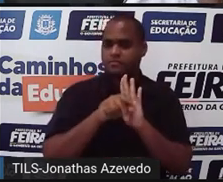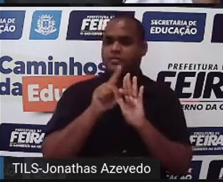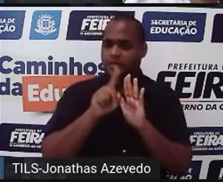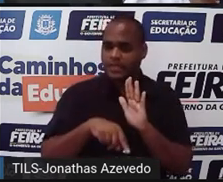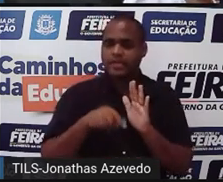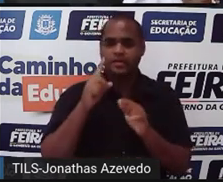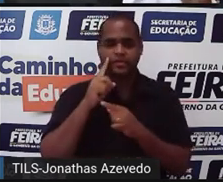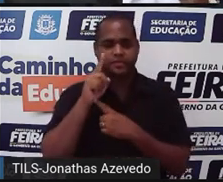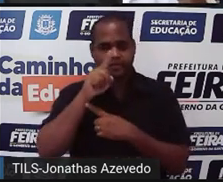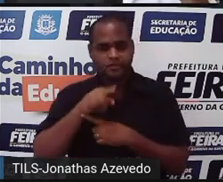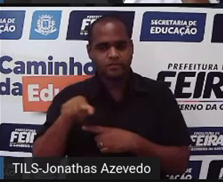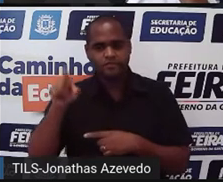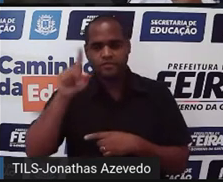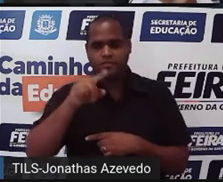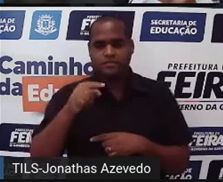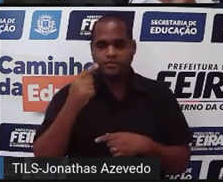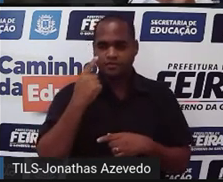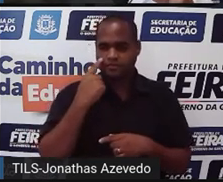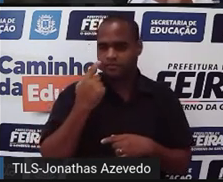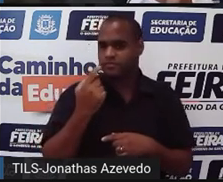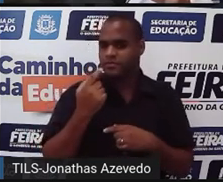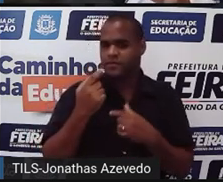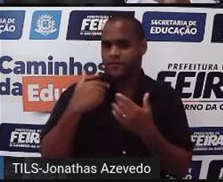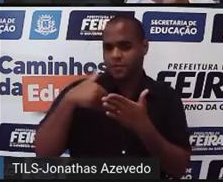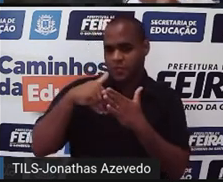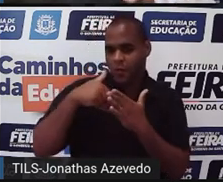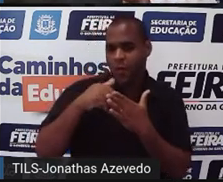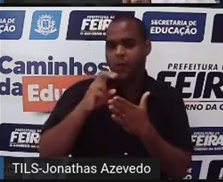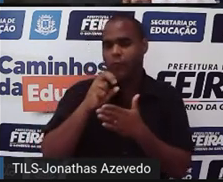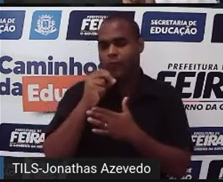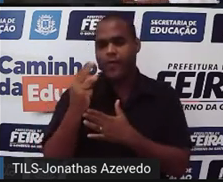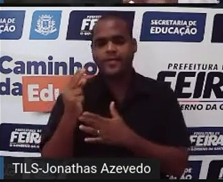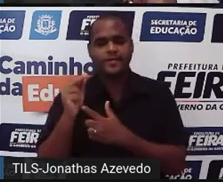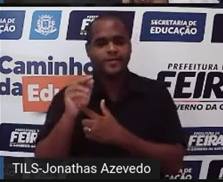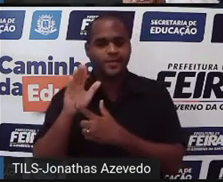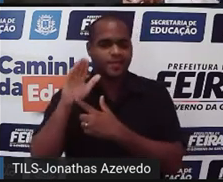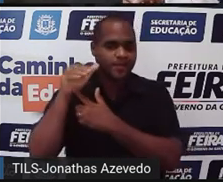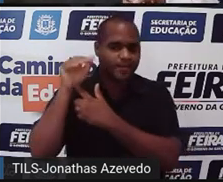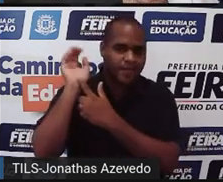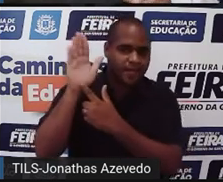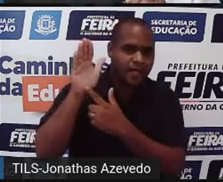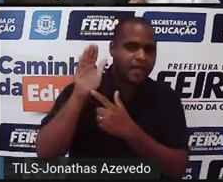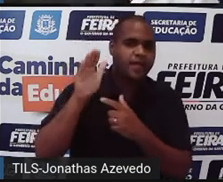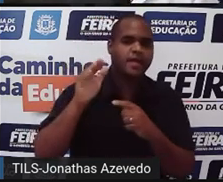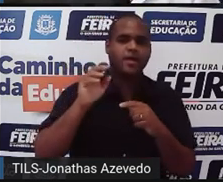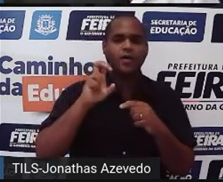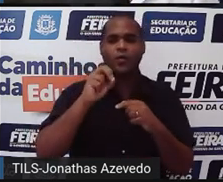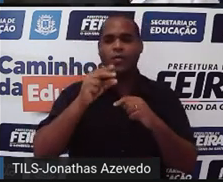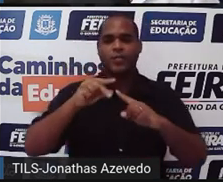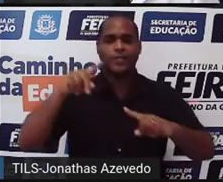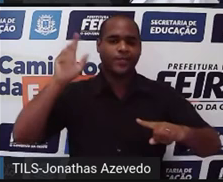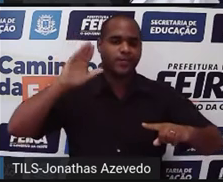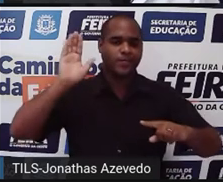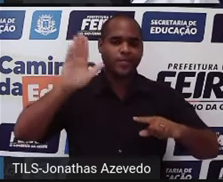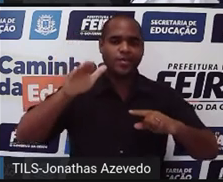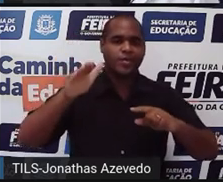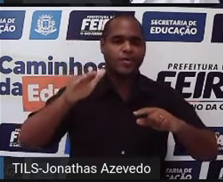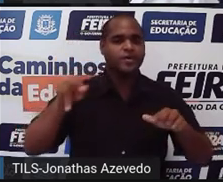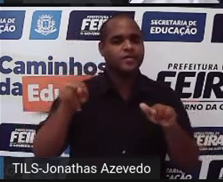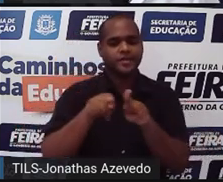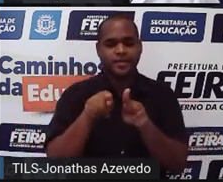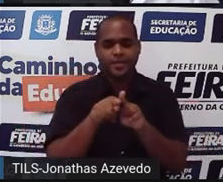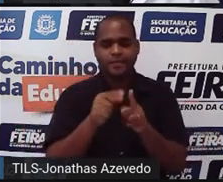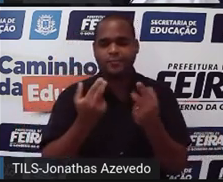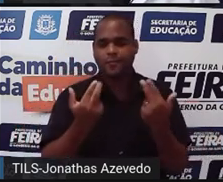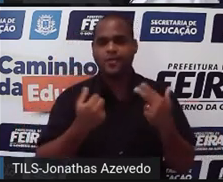circunferência do futebol tanto do basquete quanto do voleibol também. Tá bom?